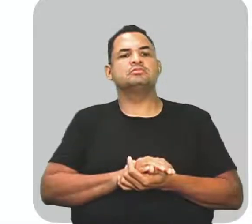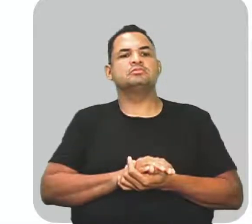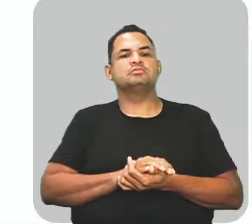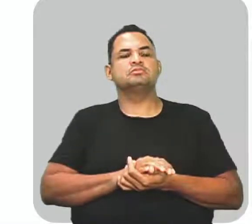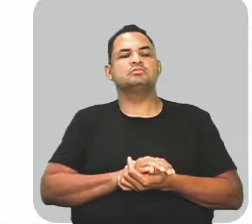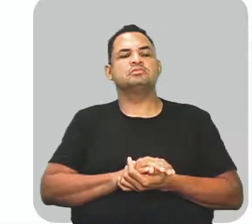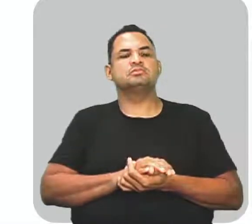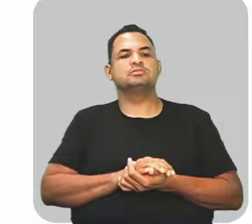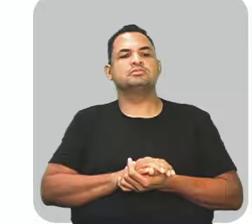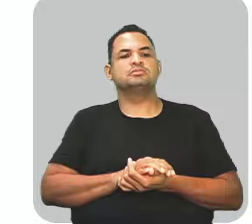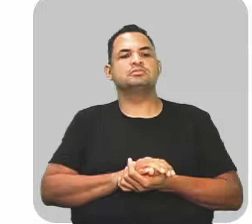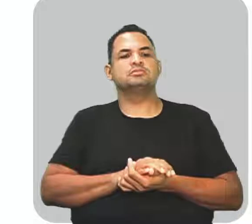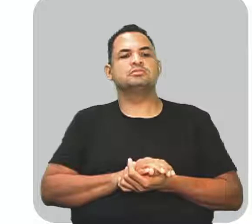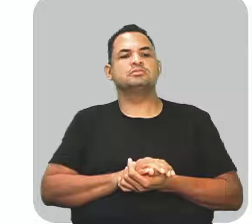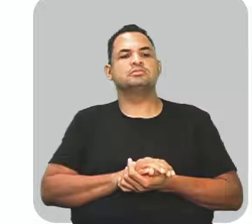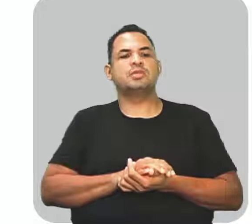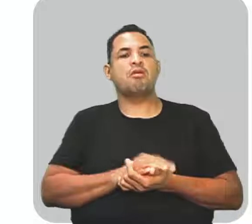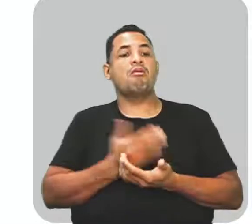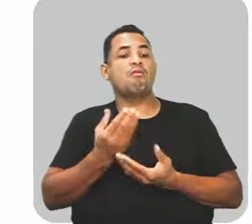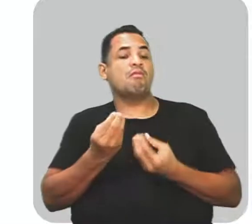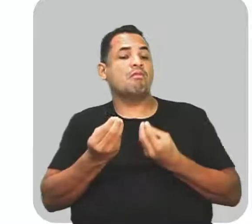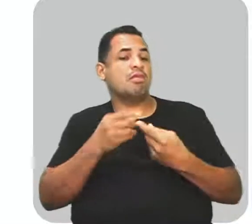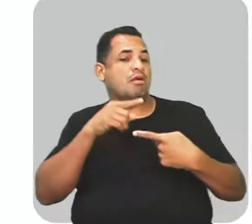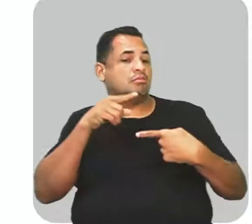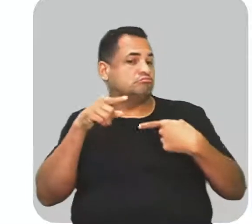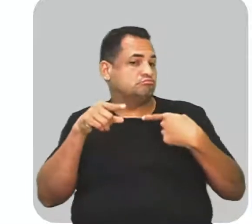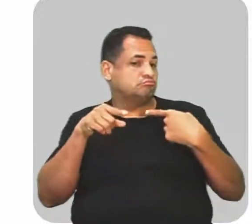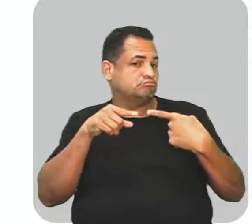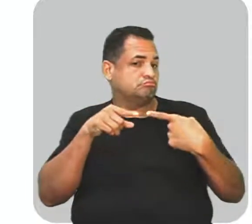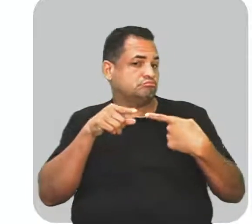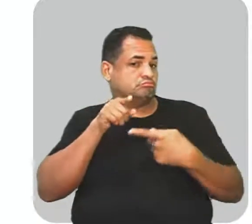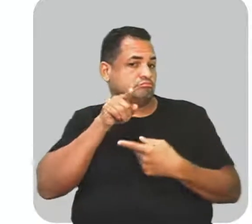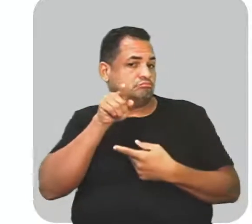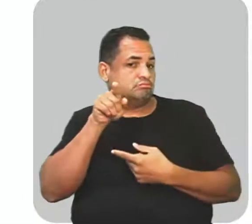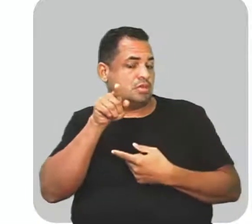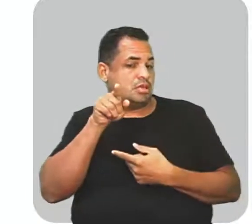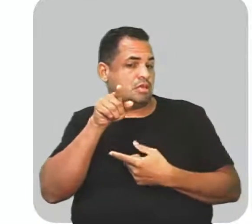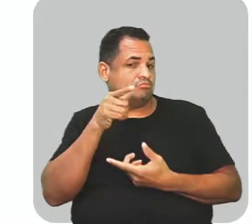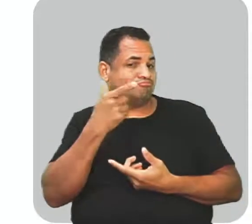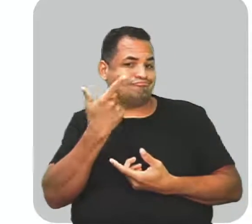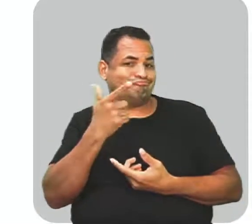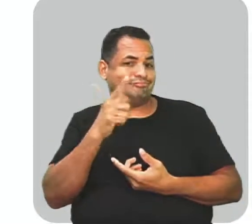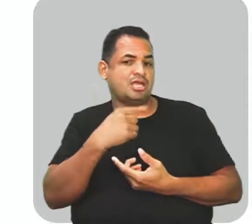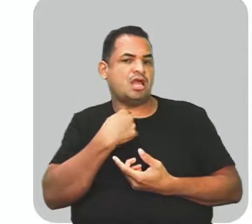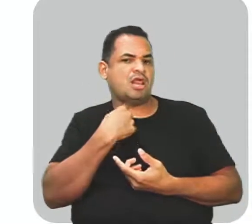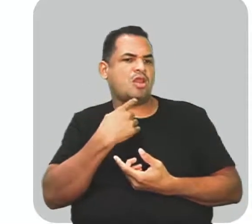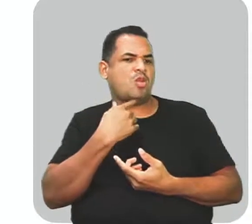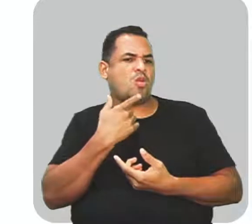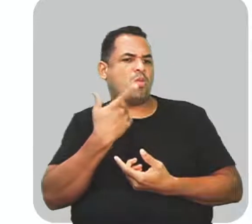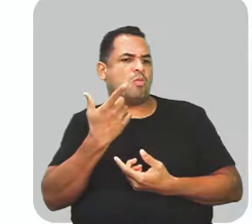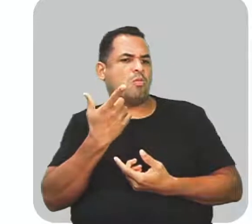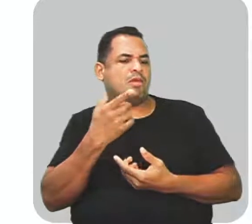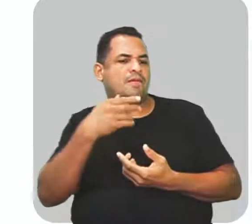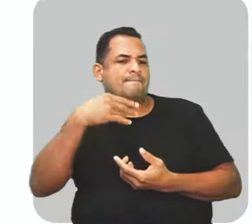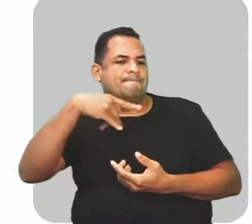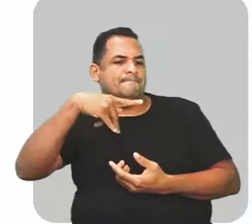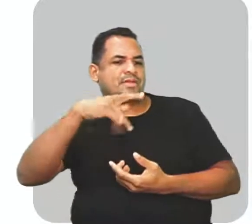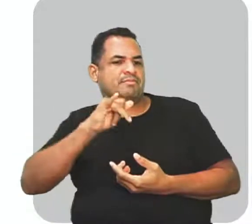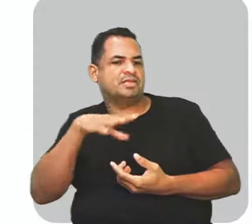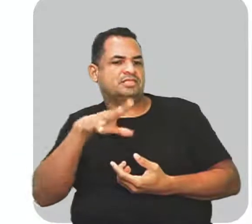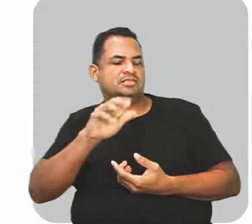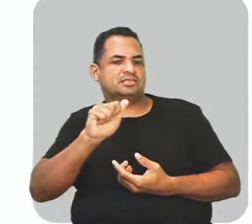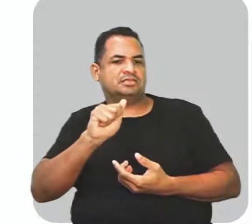Como tais premícias, ele, sem dúvida, leva-nos às premícias.